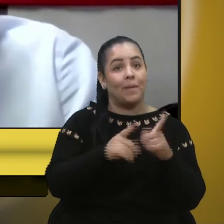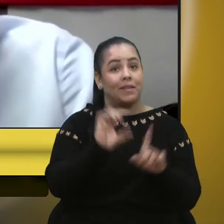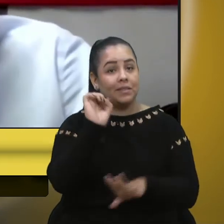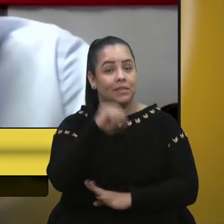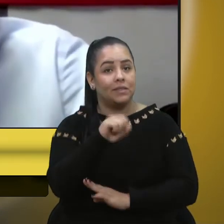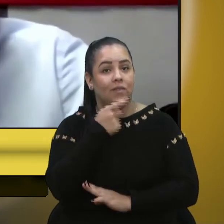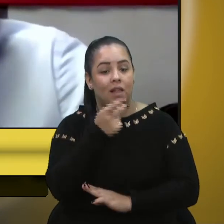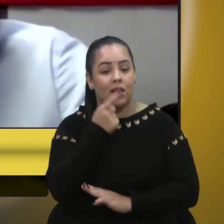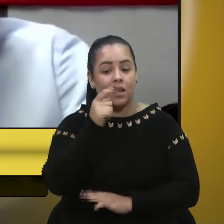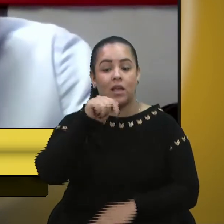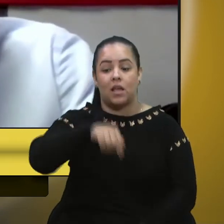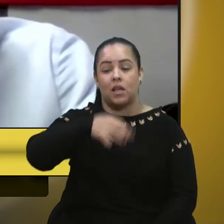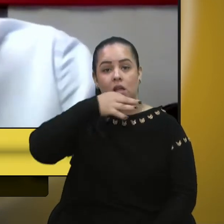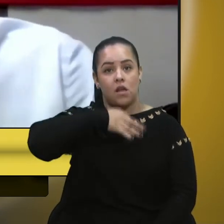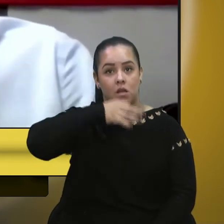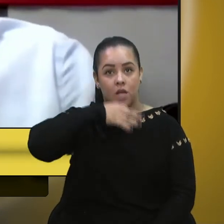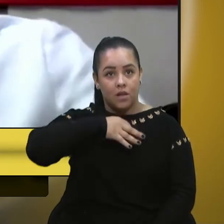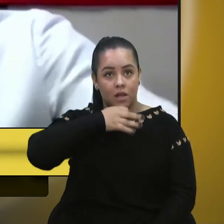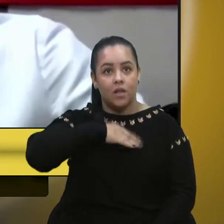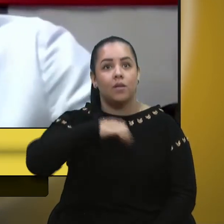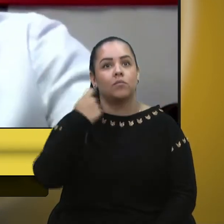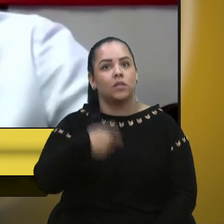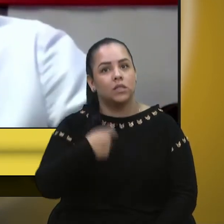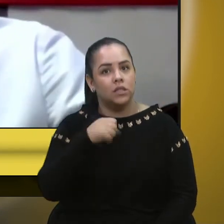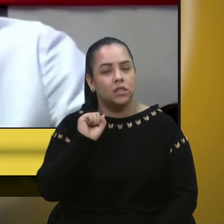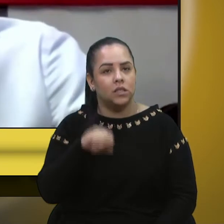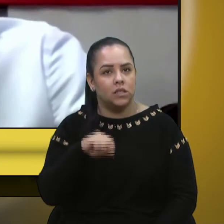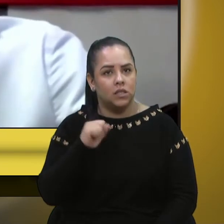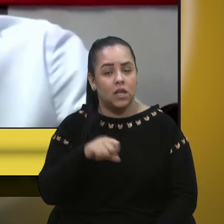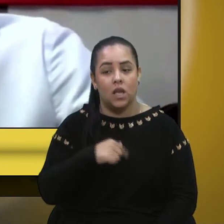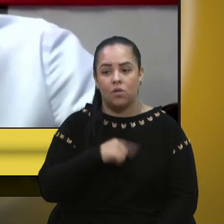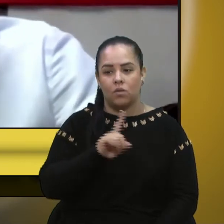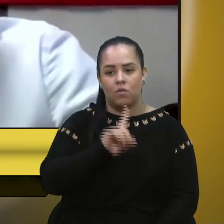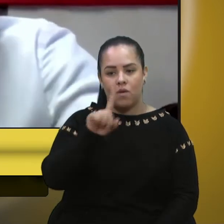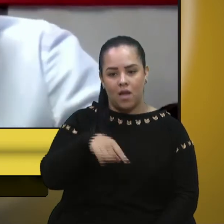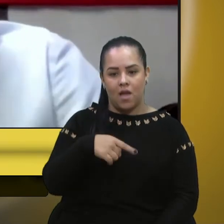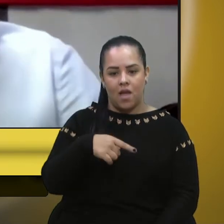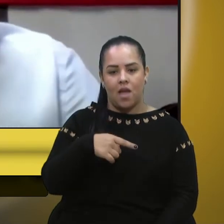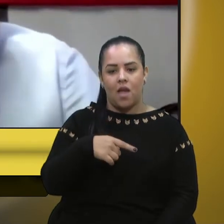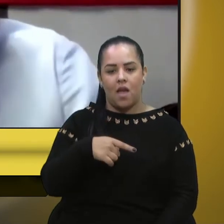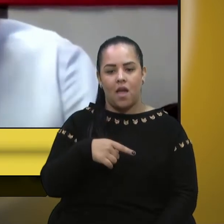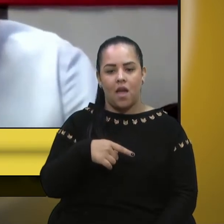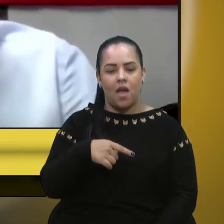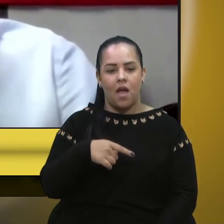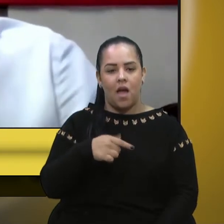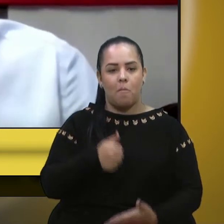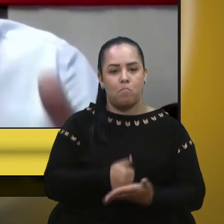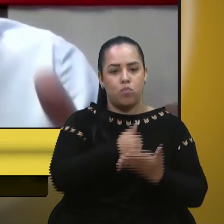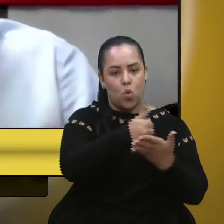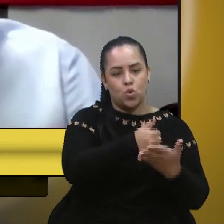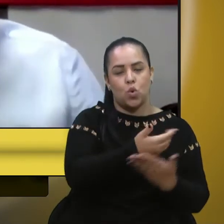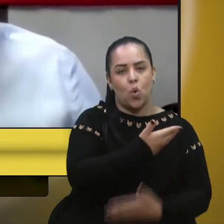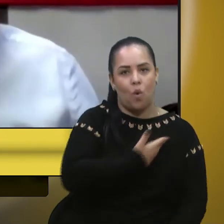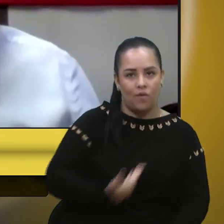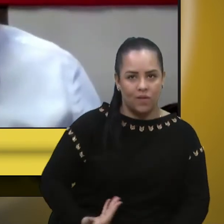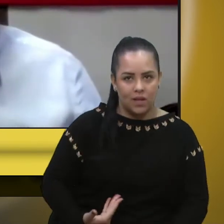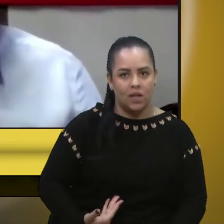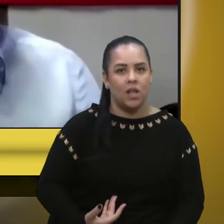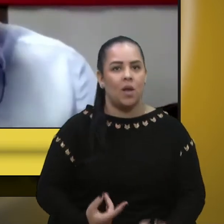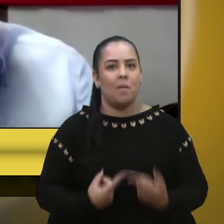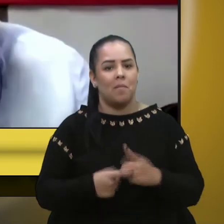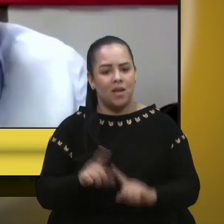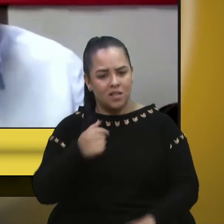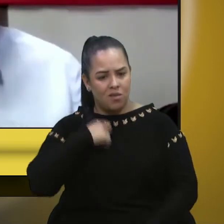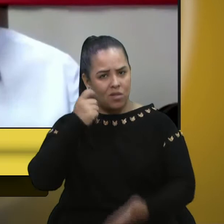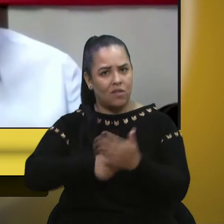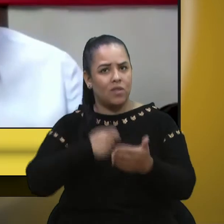dizer que Caxias do Sul sim precisa. Eu não sou governo, mas eu quero deixar aqui já a minha fala defendendo a questão do CC,